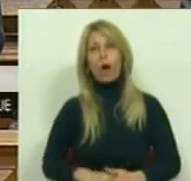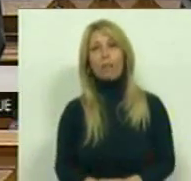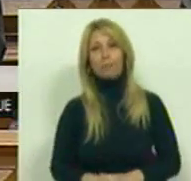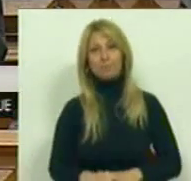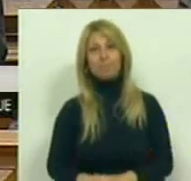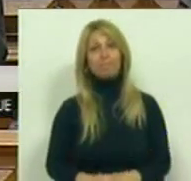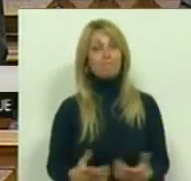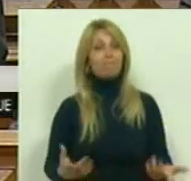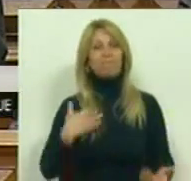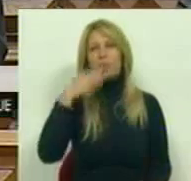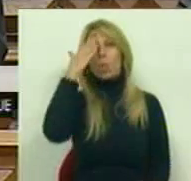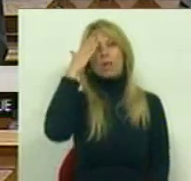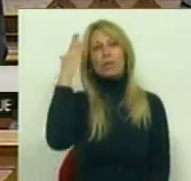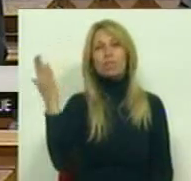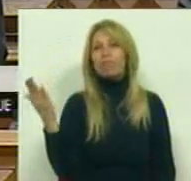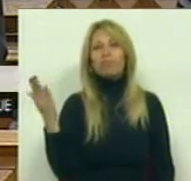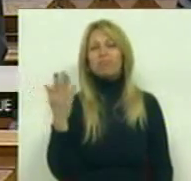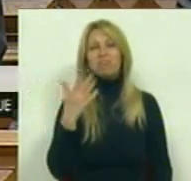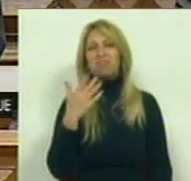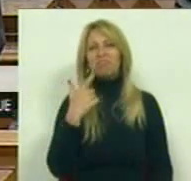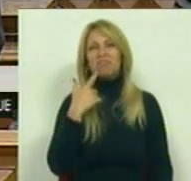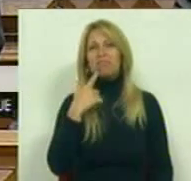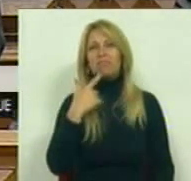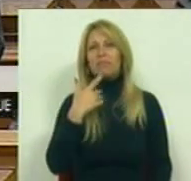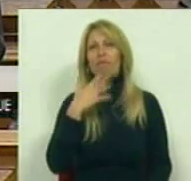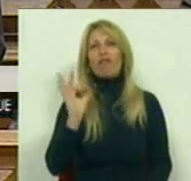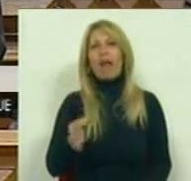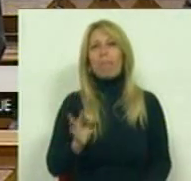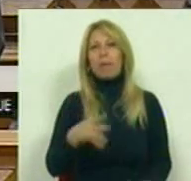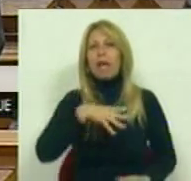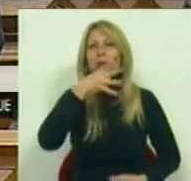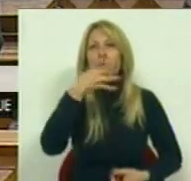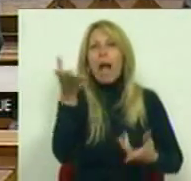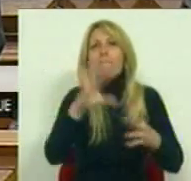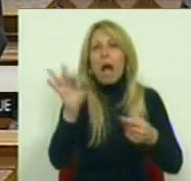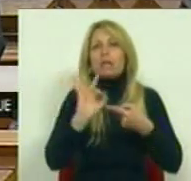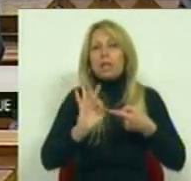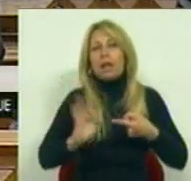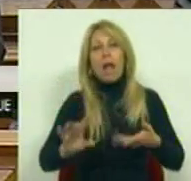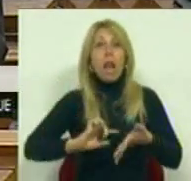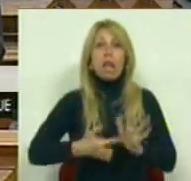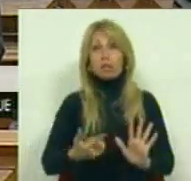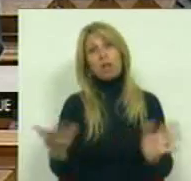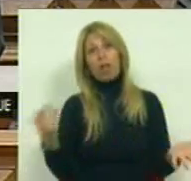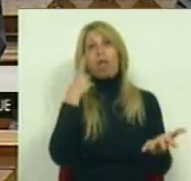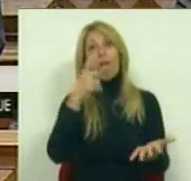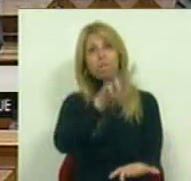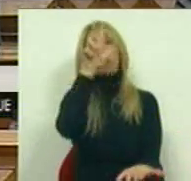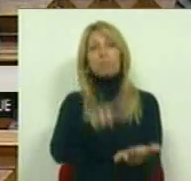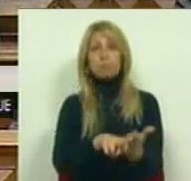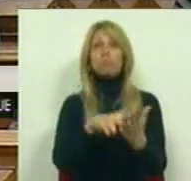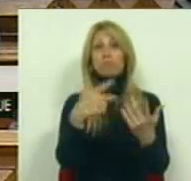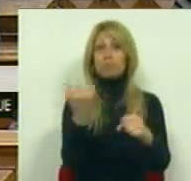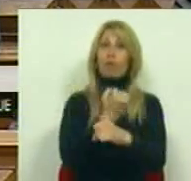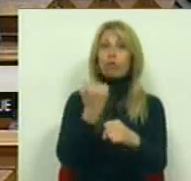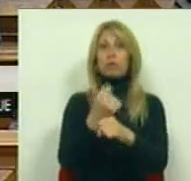Eu julgo que não é necessário fundamentar mais esta necessidade de reconhecimento pelo papel dos